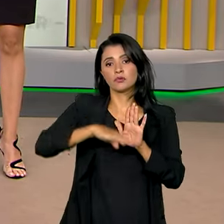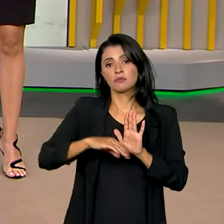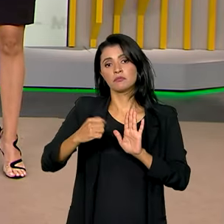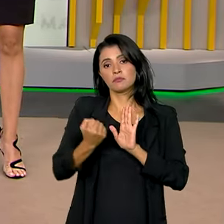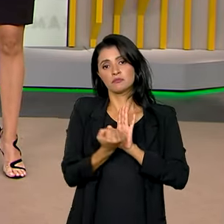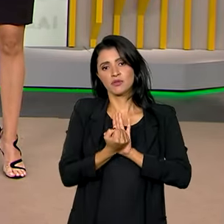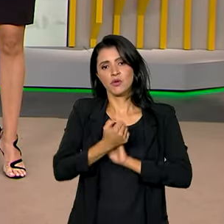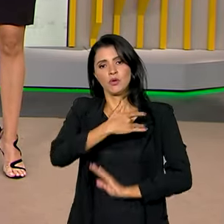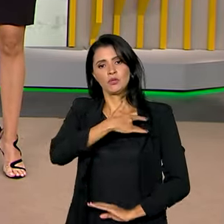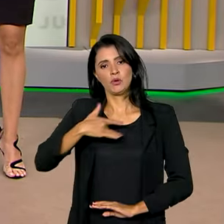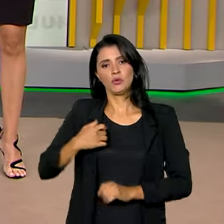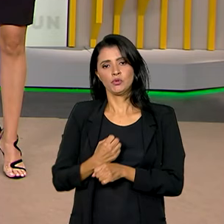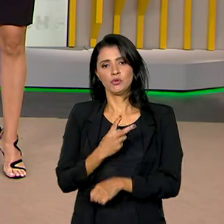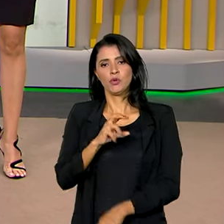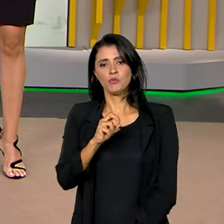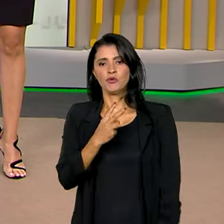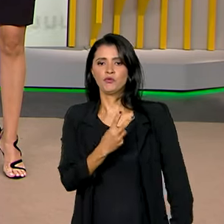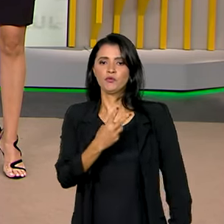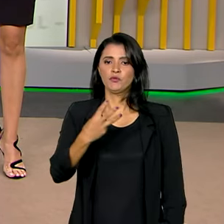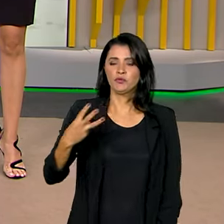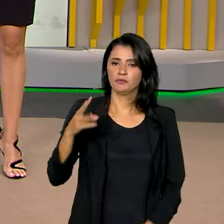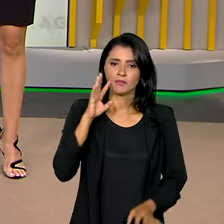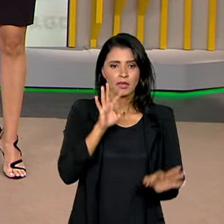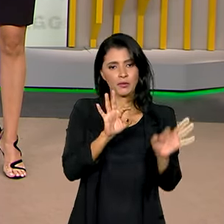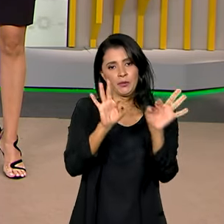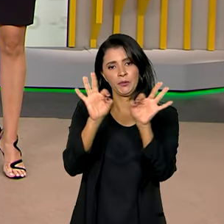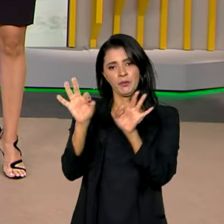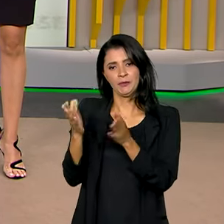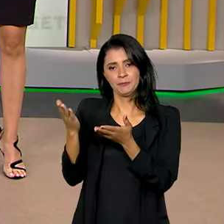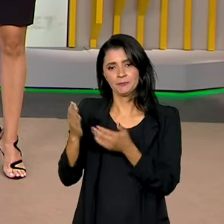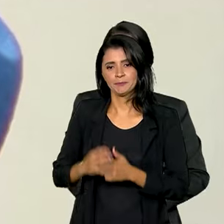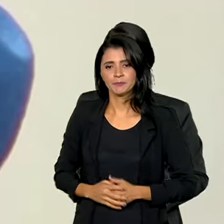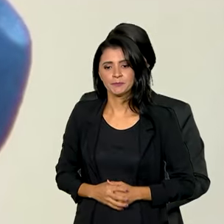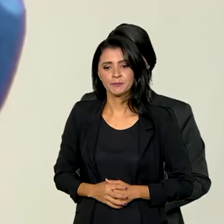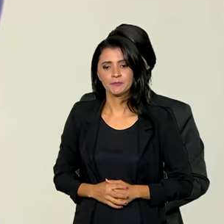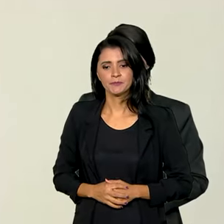marcaram a saúde em 2023. Acompanhe a reportagem.